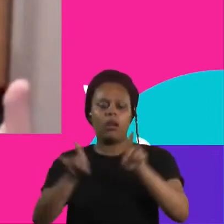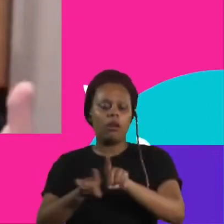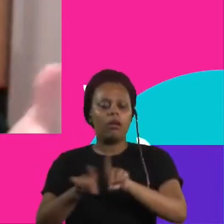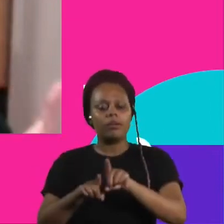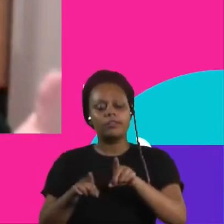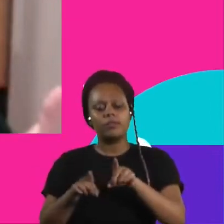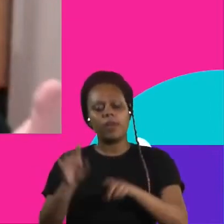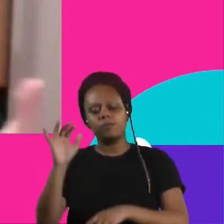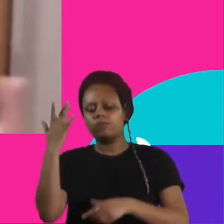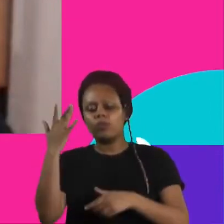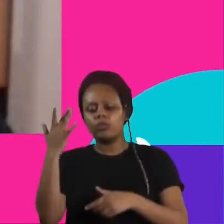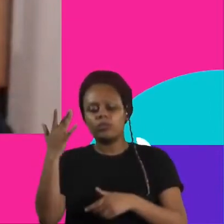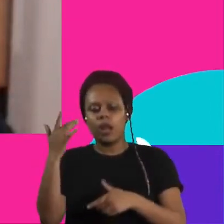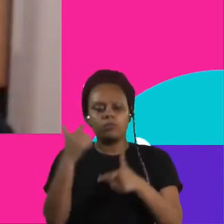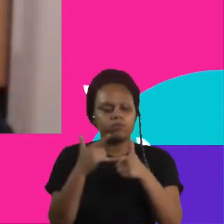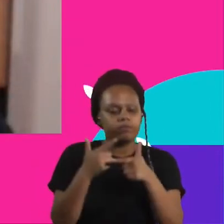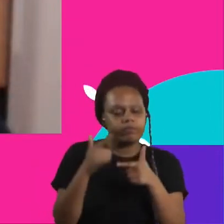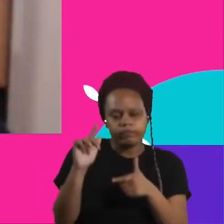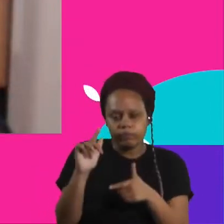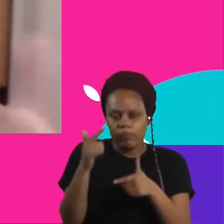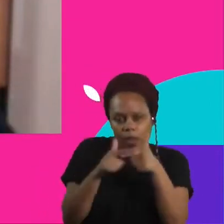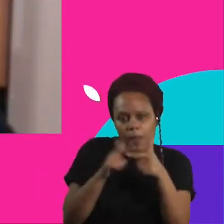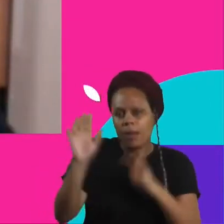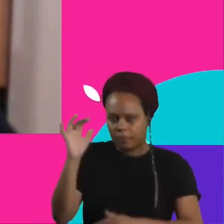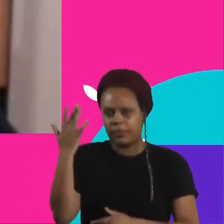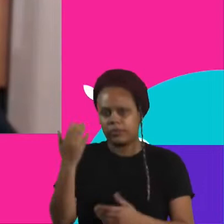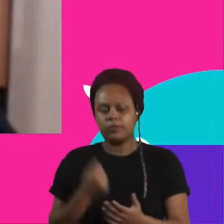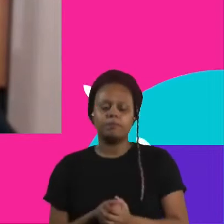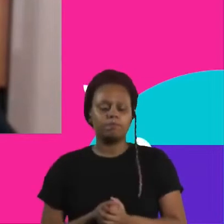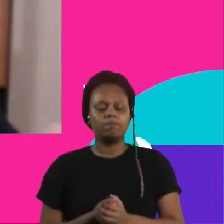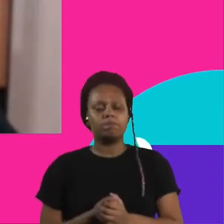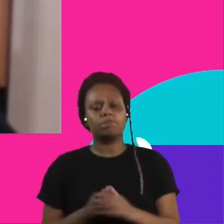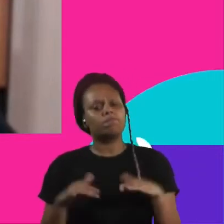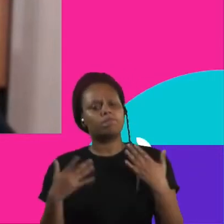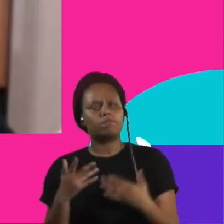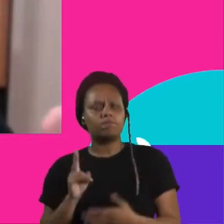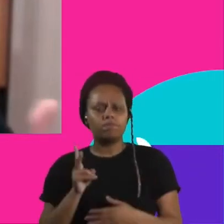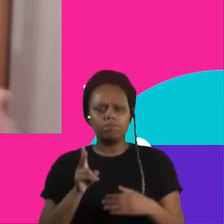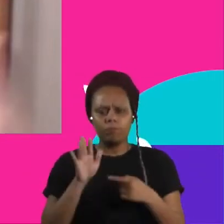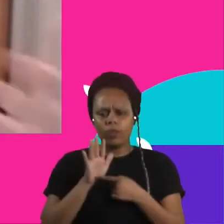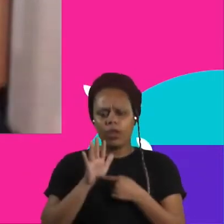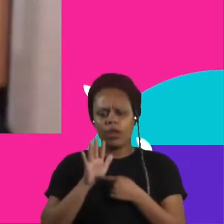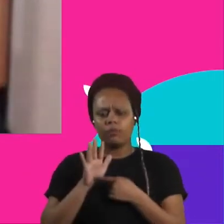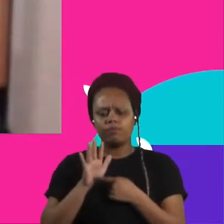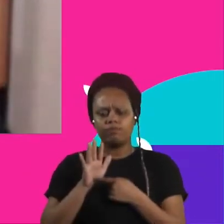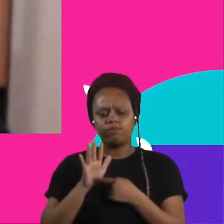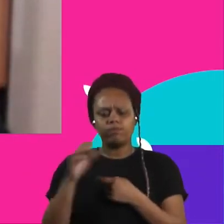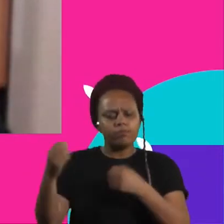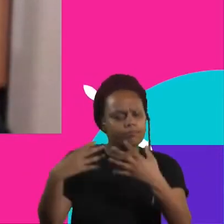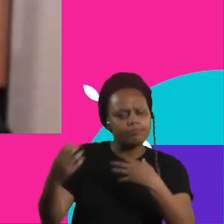por mais dados e abertura de dados. Em vir e mexe aparecia programadores, né? Sempre pessoas